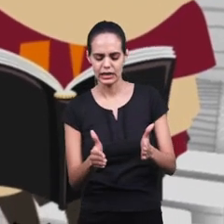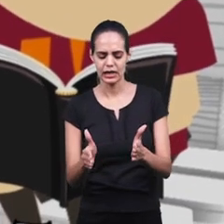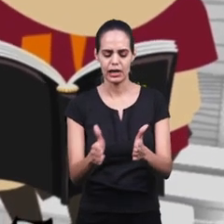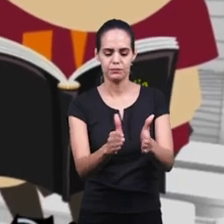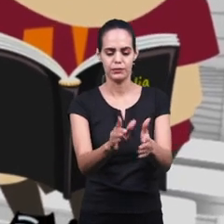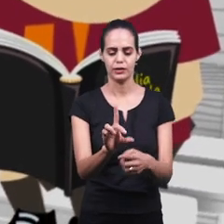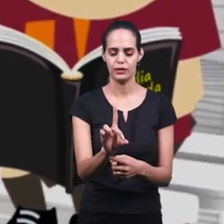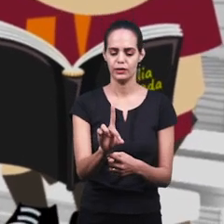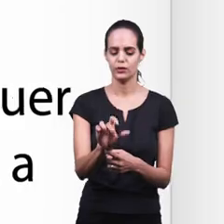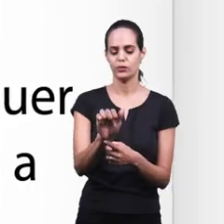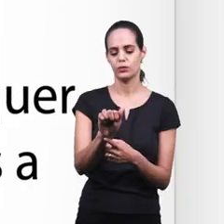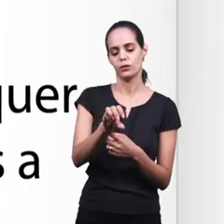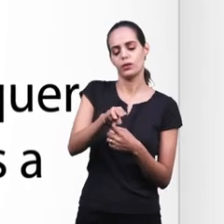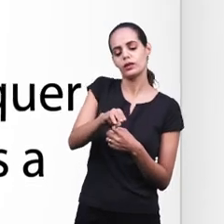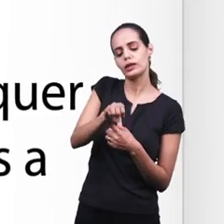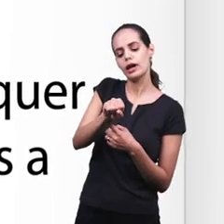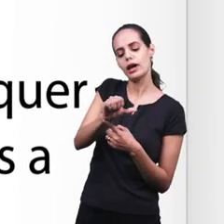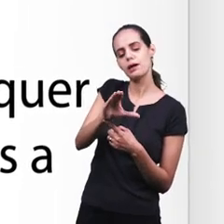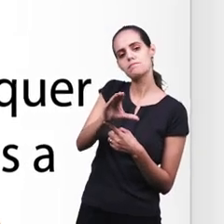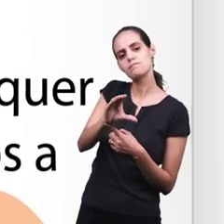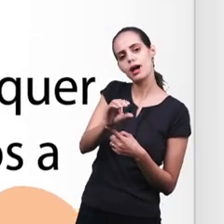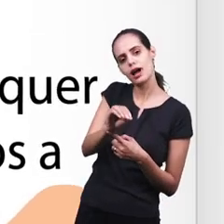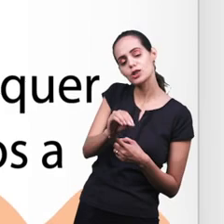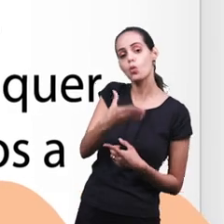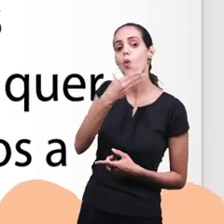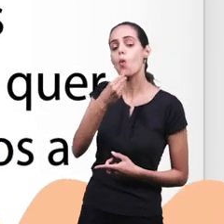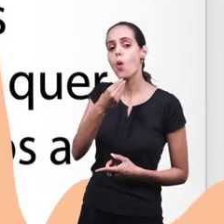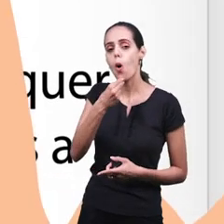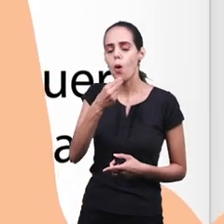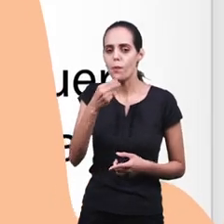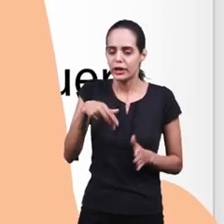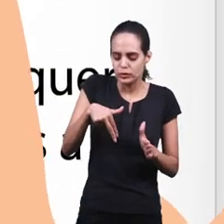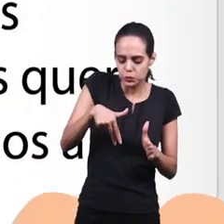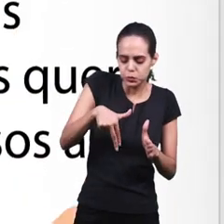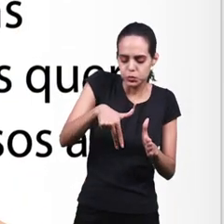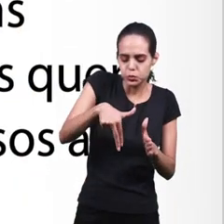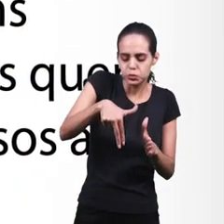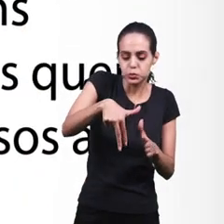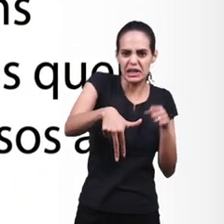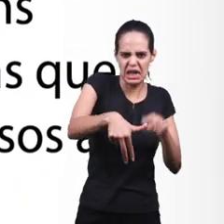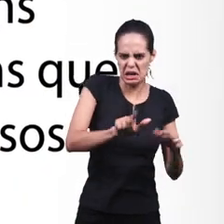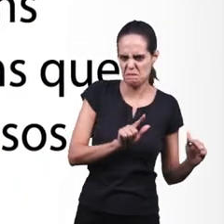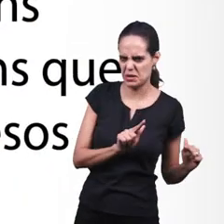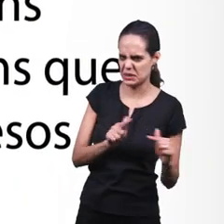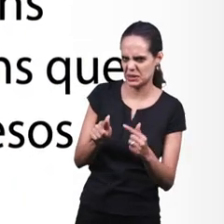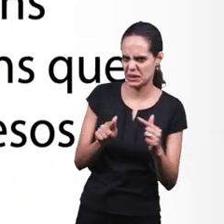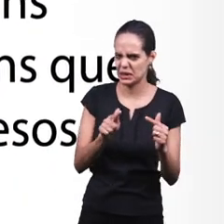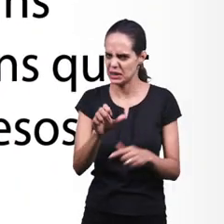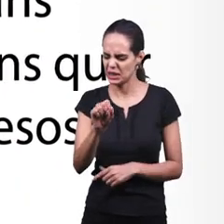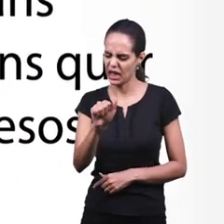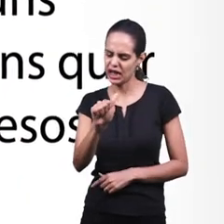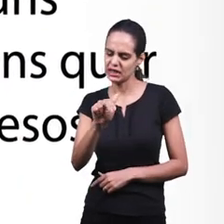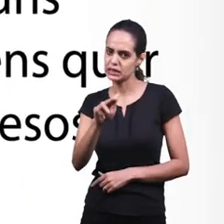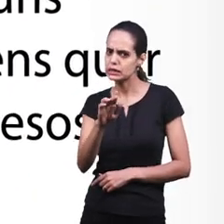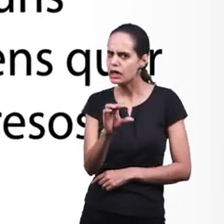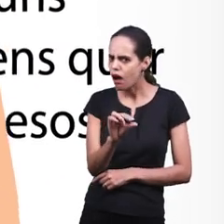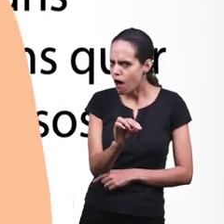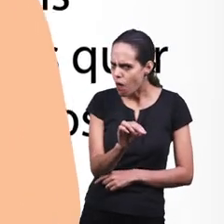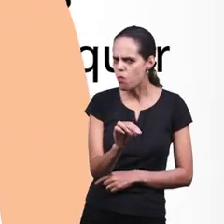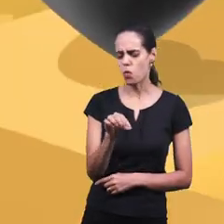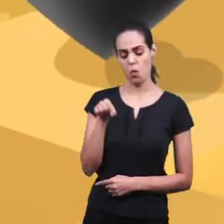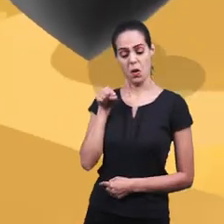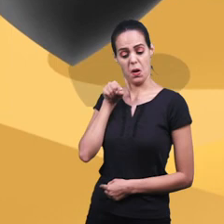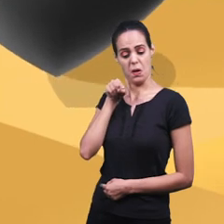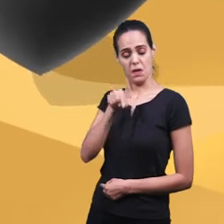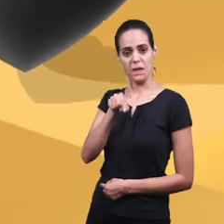Foi no caminho para Damasco Que o grande Saulo perseguidor